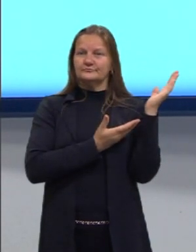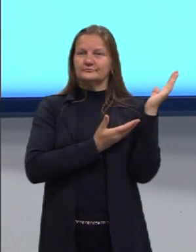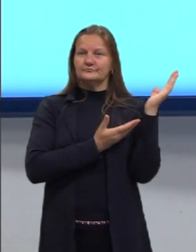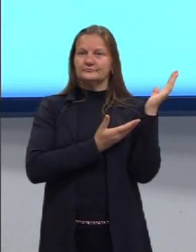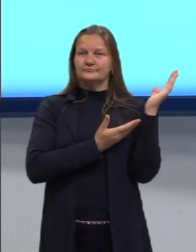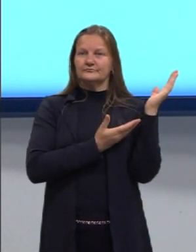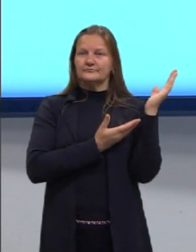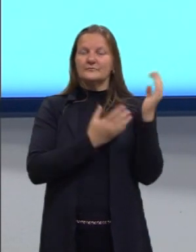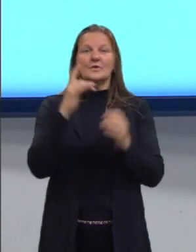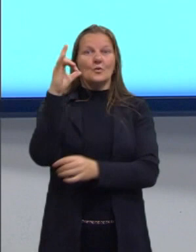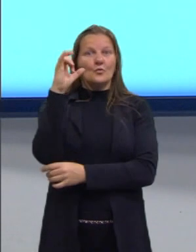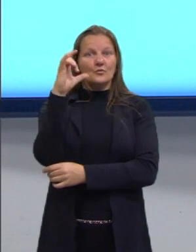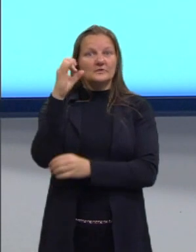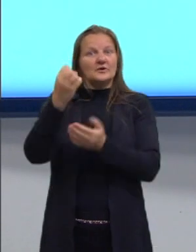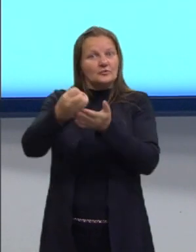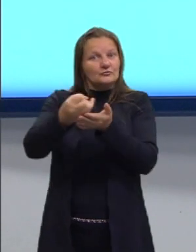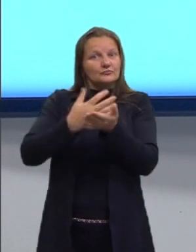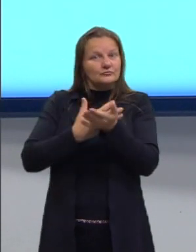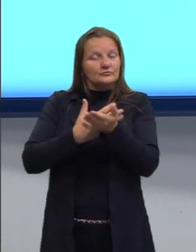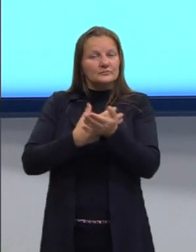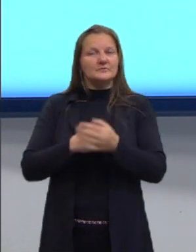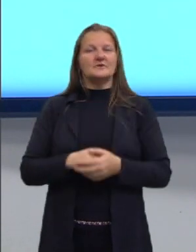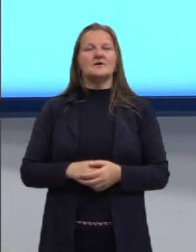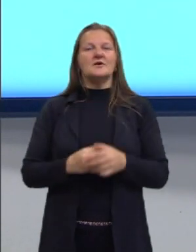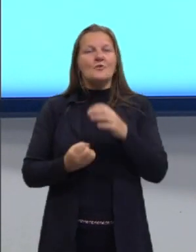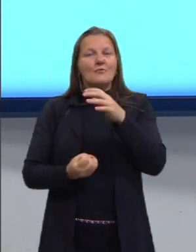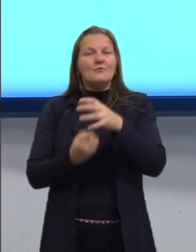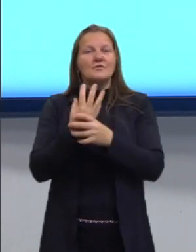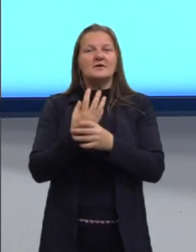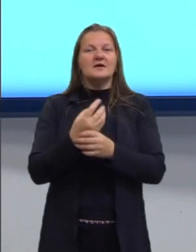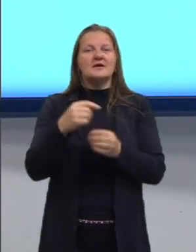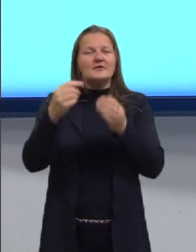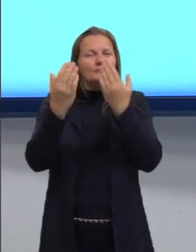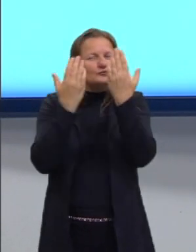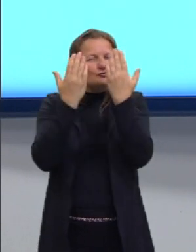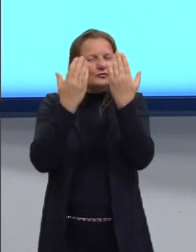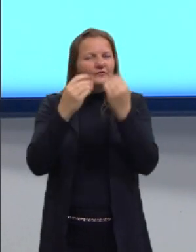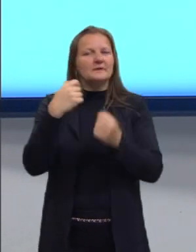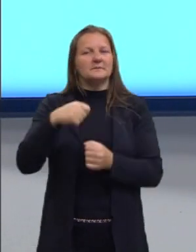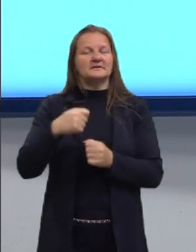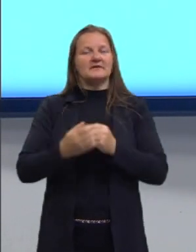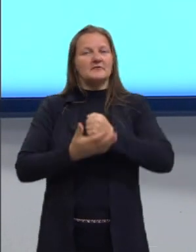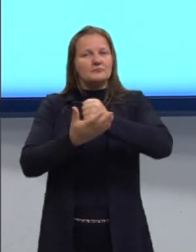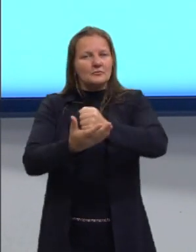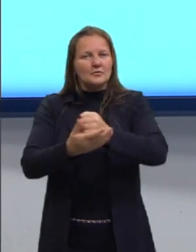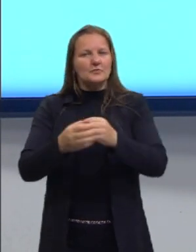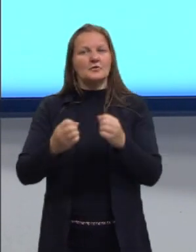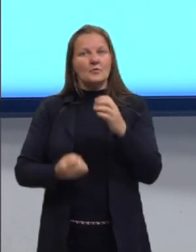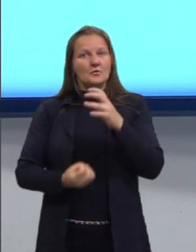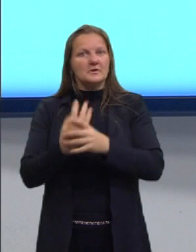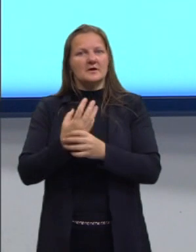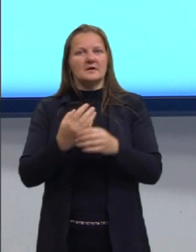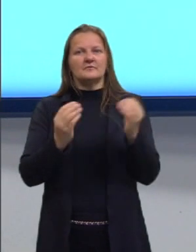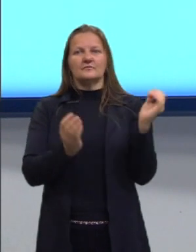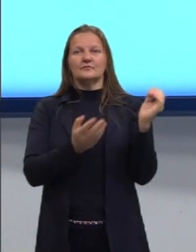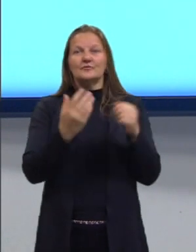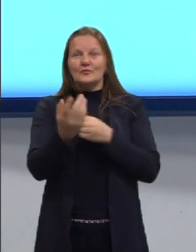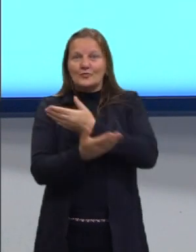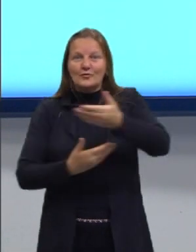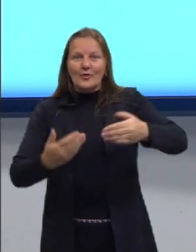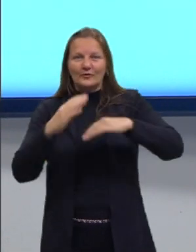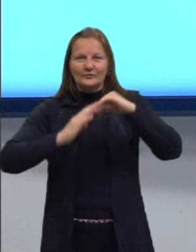Instagram. Eu recebi aí a questão de um de vocês que estava com dúvida, precisava de uma ajudinha. Então, eu trouxe para a gente